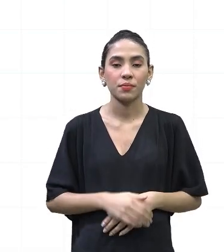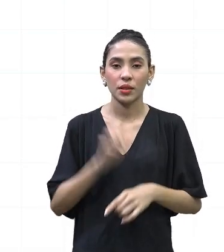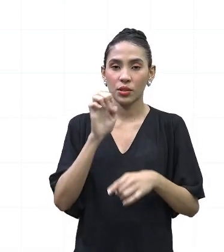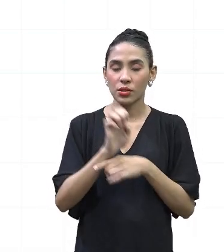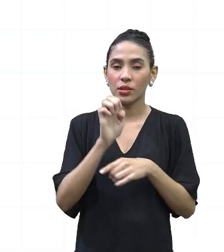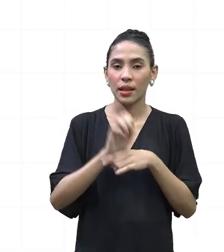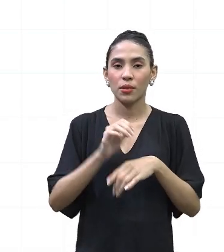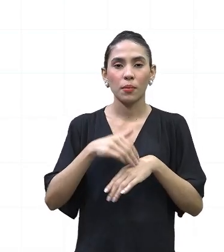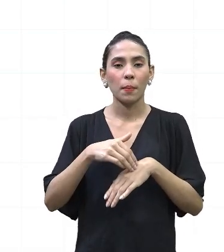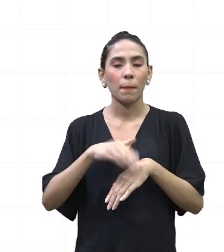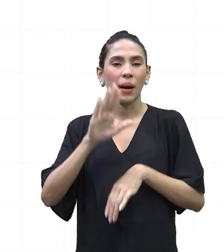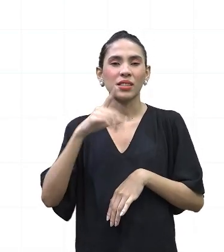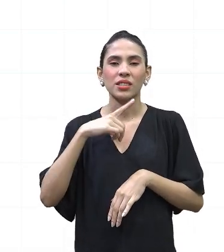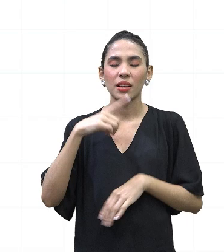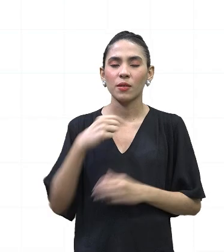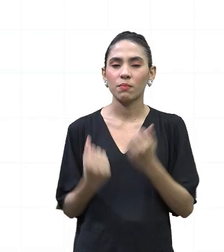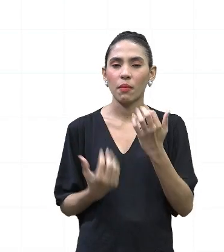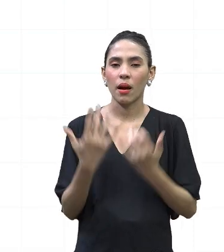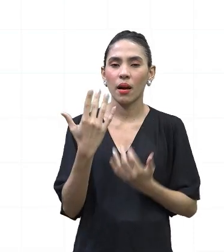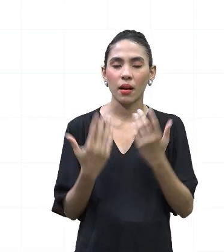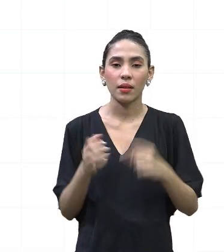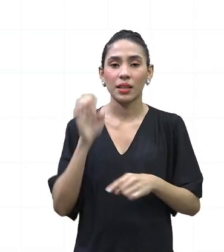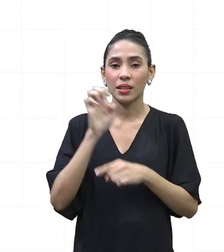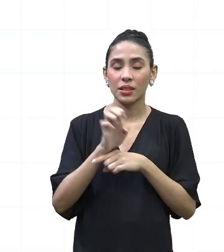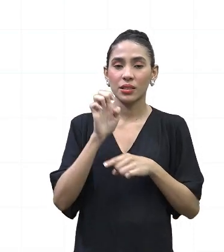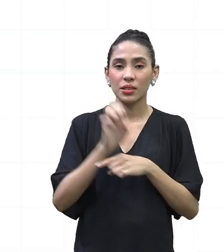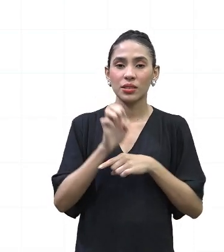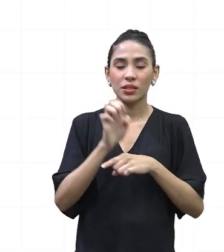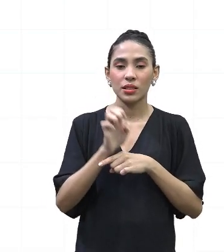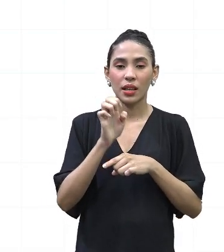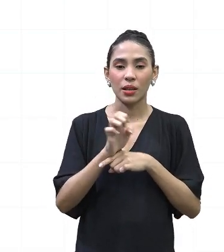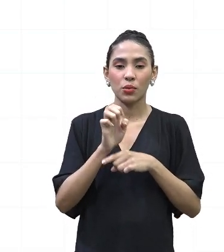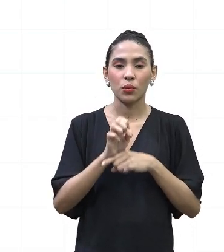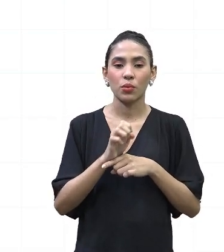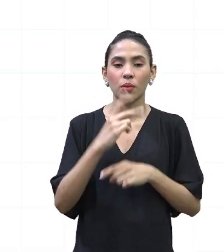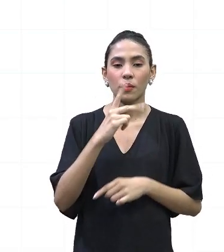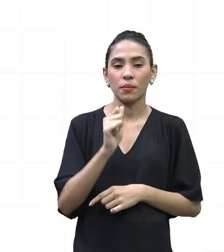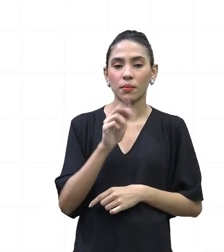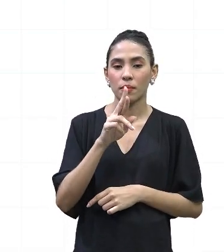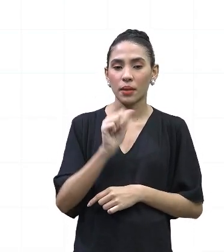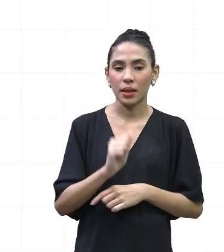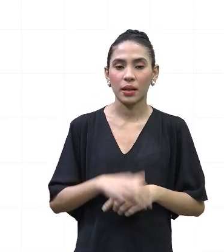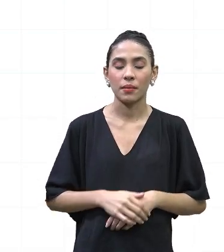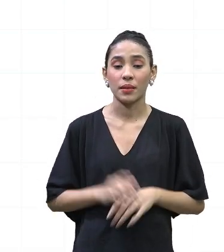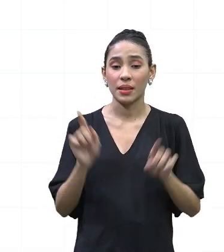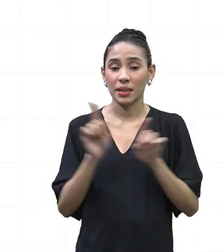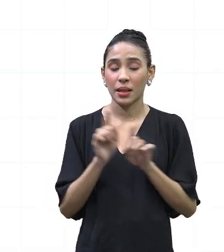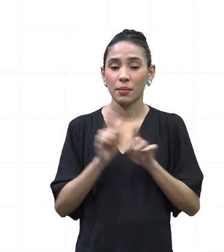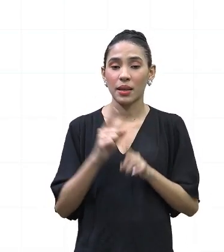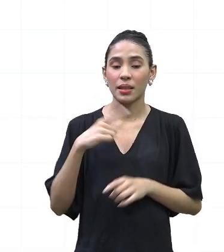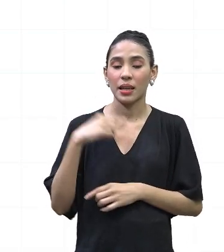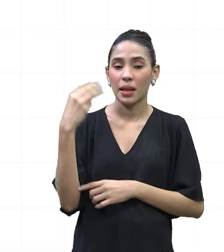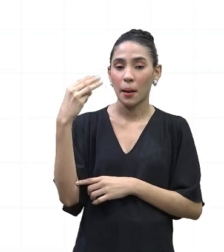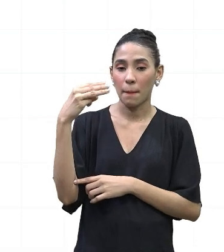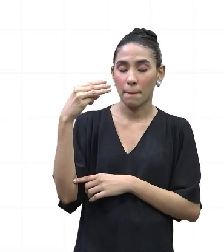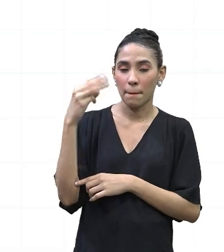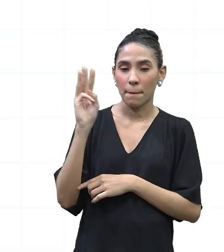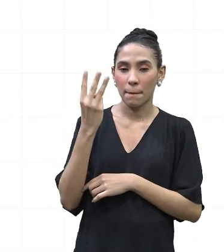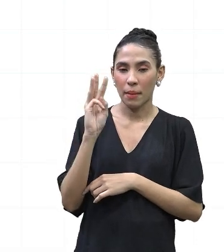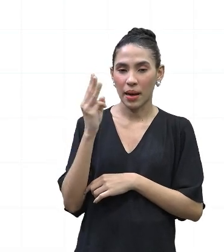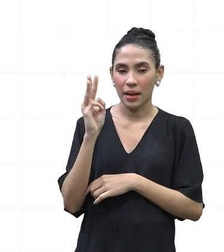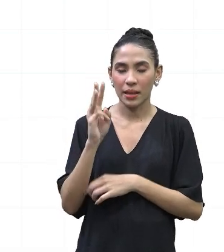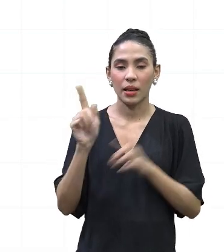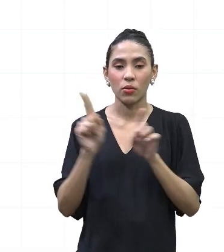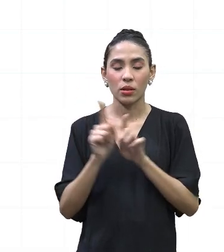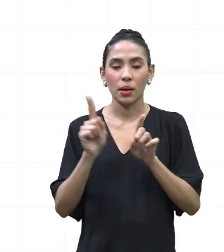aconteceu focos de queimadas foi o estado do Pará e a gente tem aí na sequência parte do Maranhão, Amapá e o Amazonas.